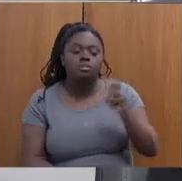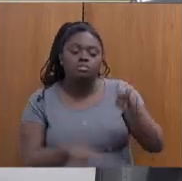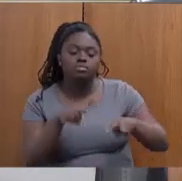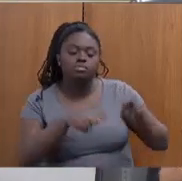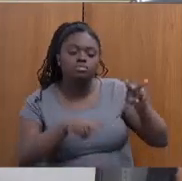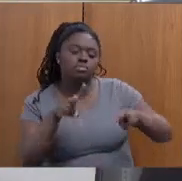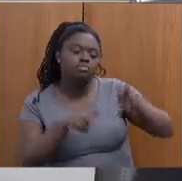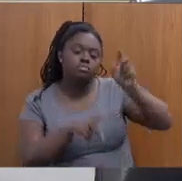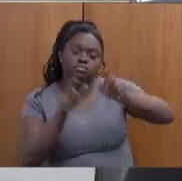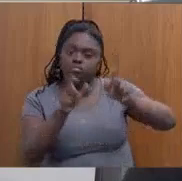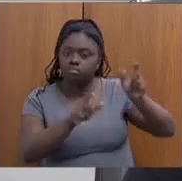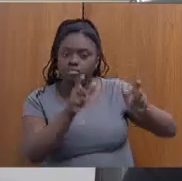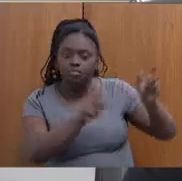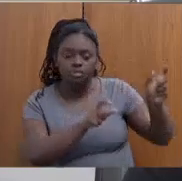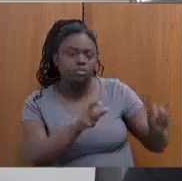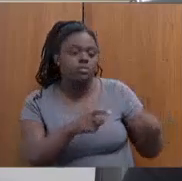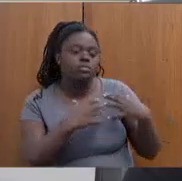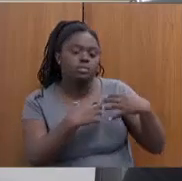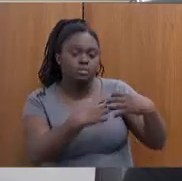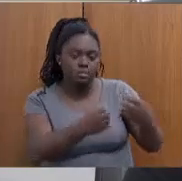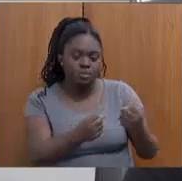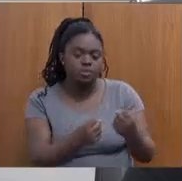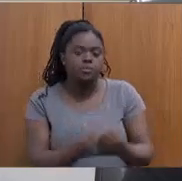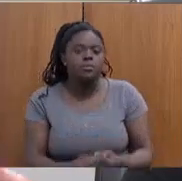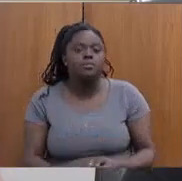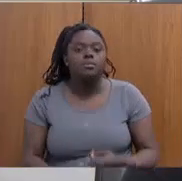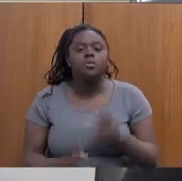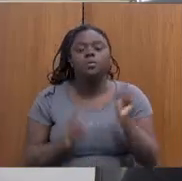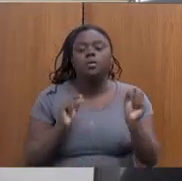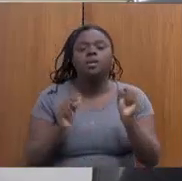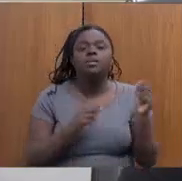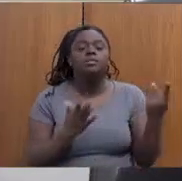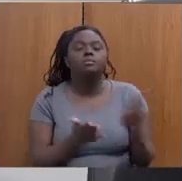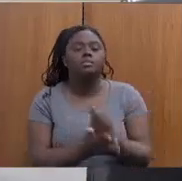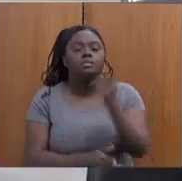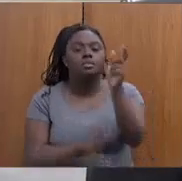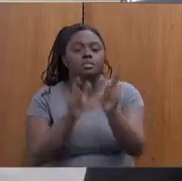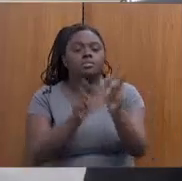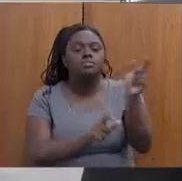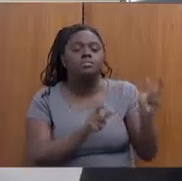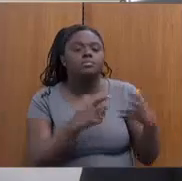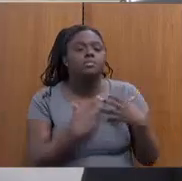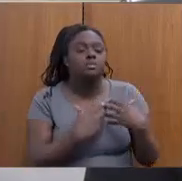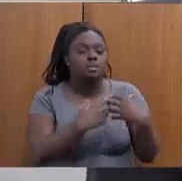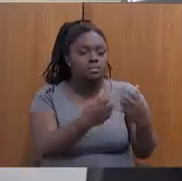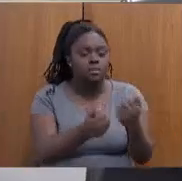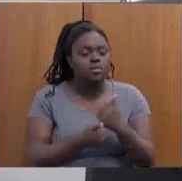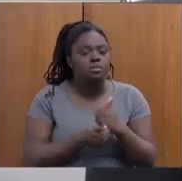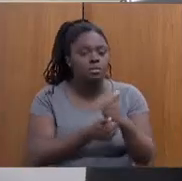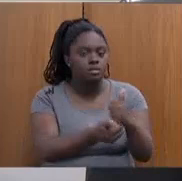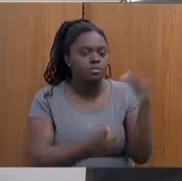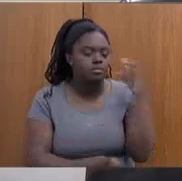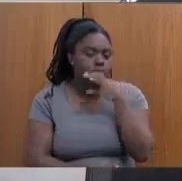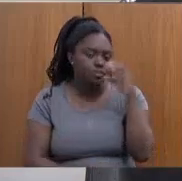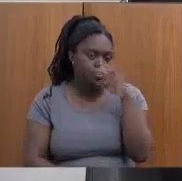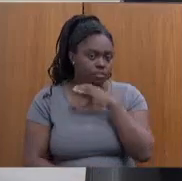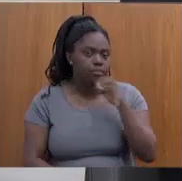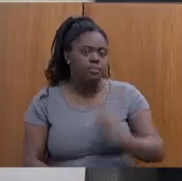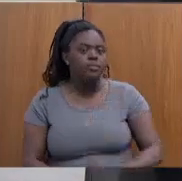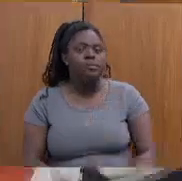assistidos, de alguma outra forma. O que está acontecendo com essas pessoas que receberam esse auxílio?